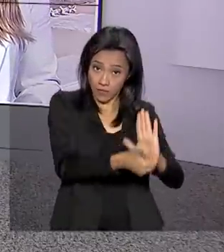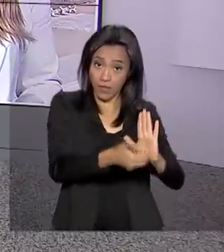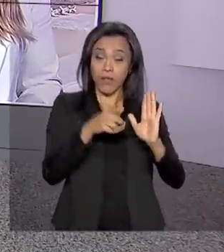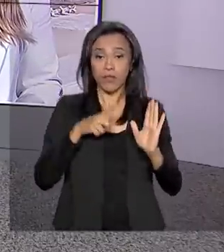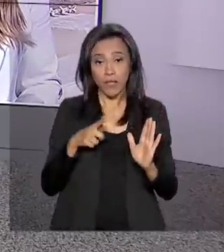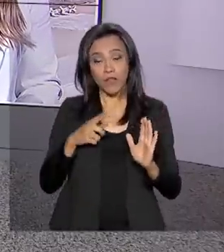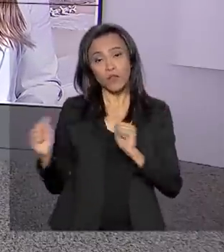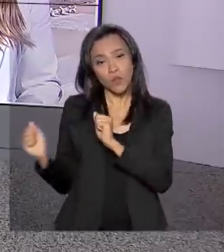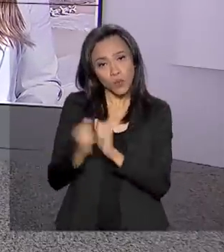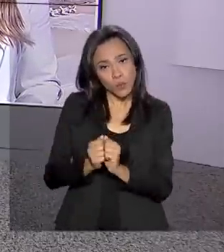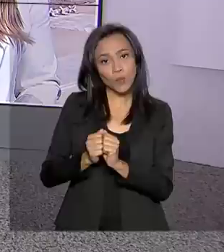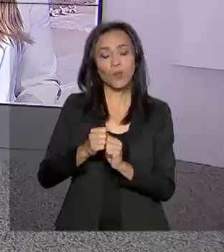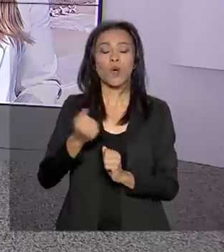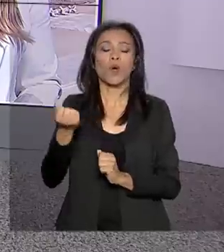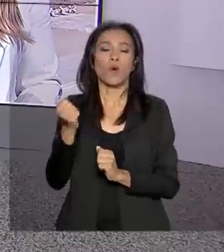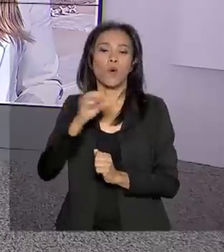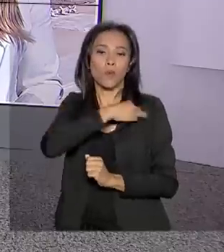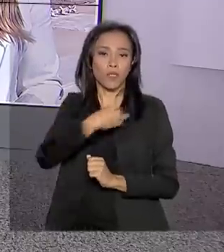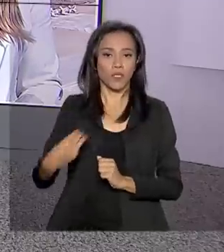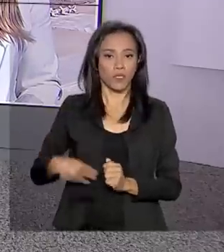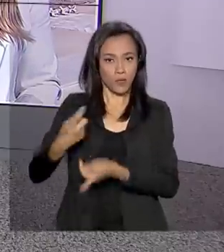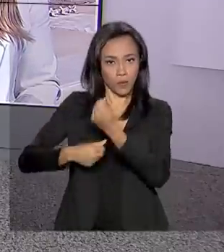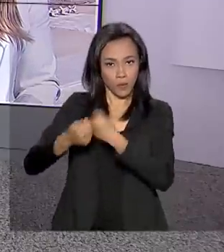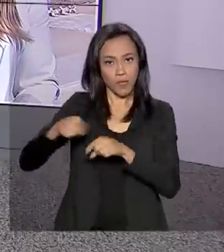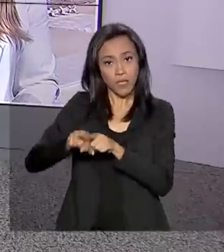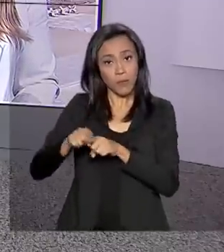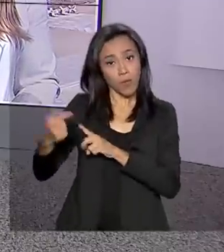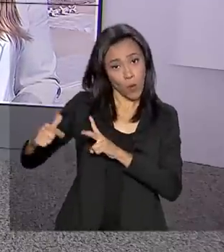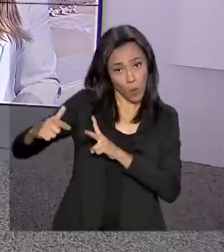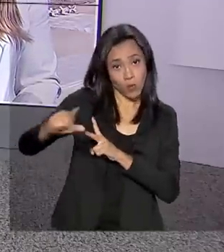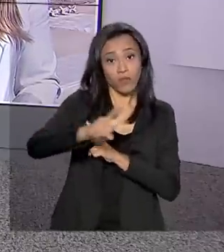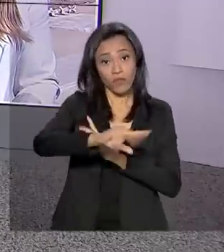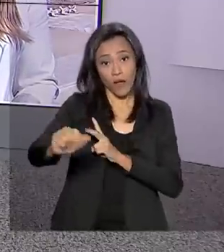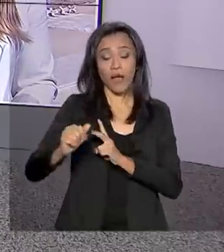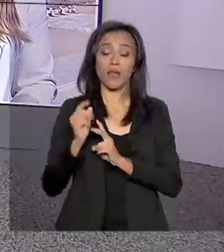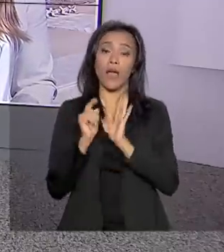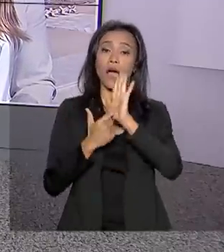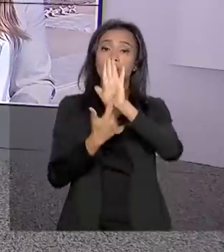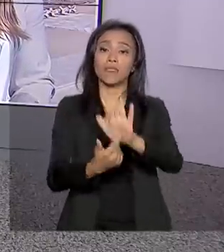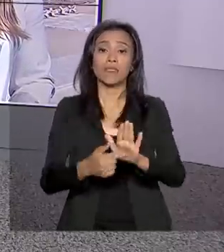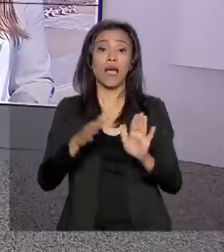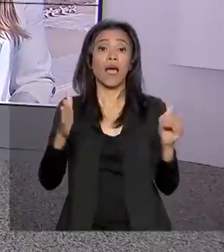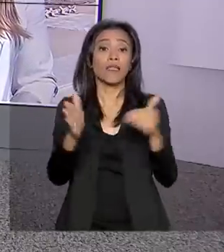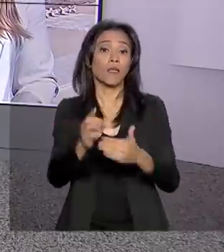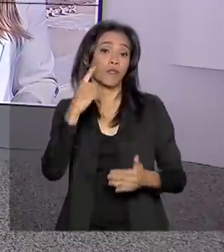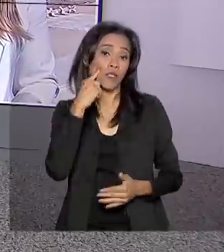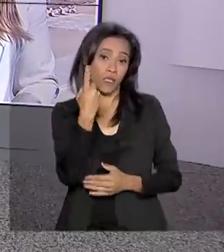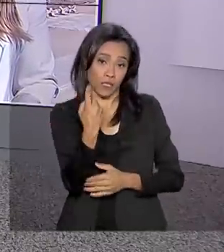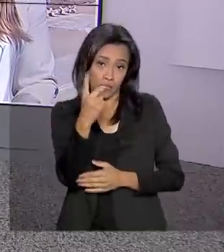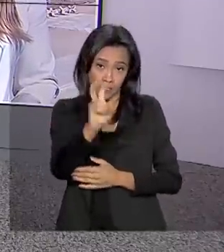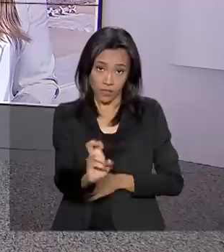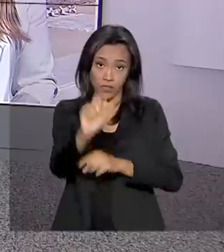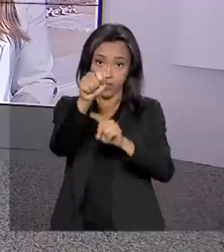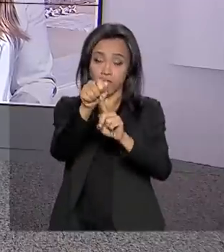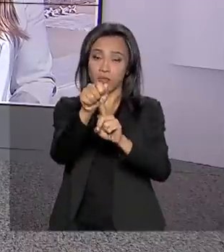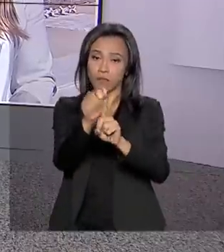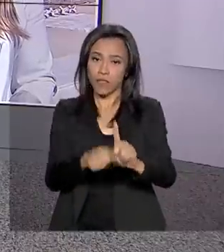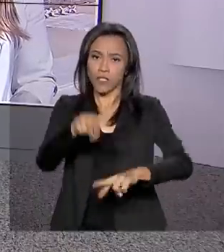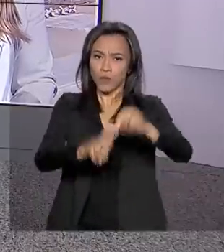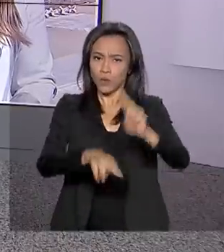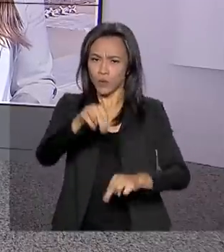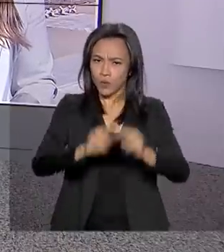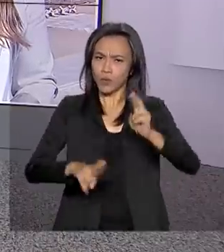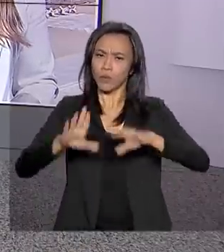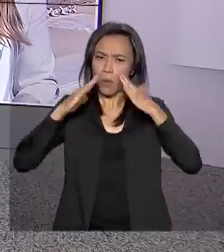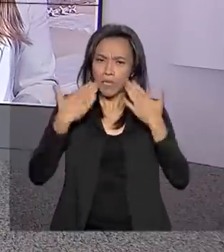integrantes da equipe econômica. Ele disse que vai apresentar o parecer até o próximo dia 15 de junho. A repórter Selma Dias acompanha toda a